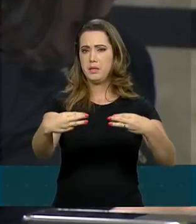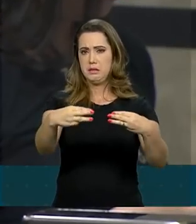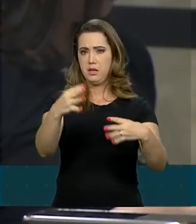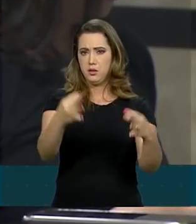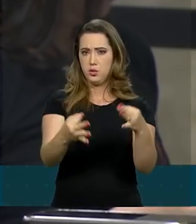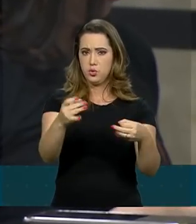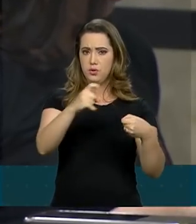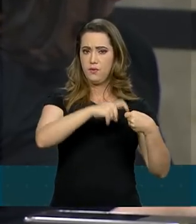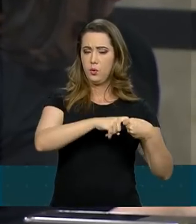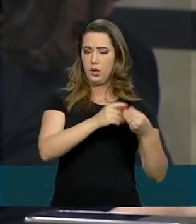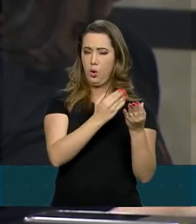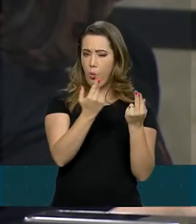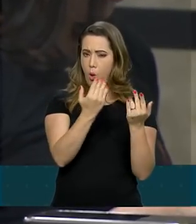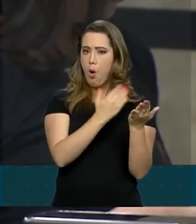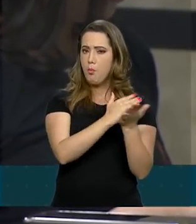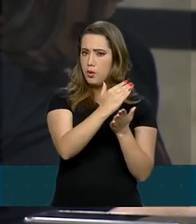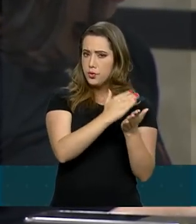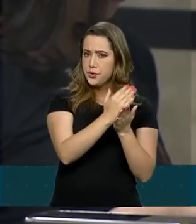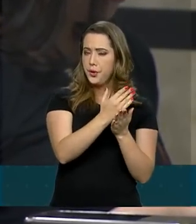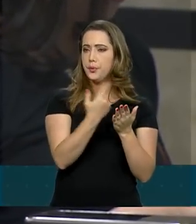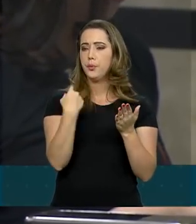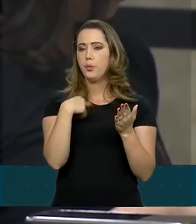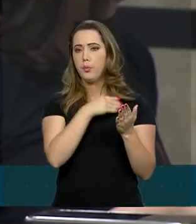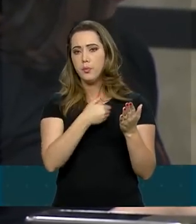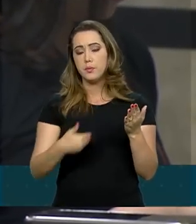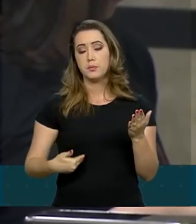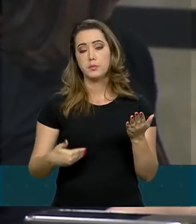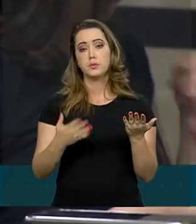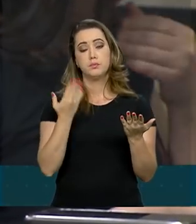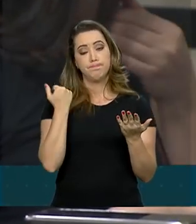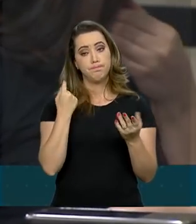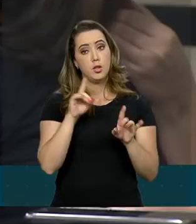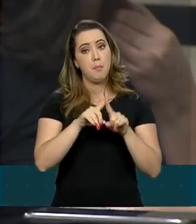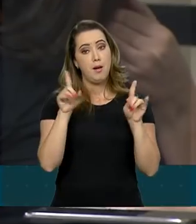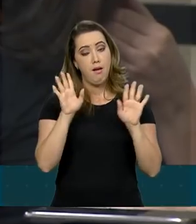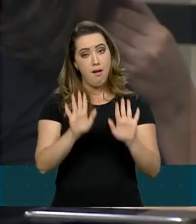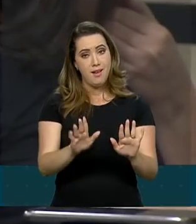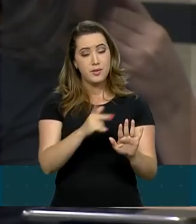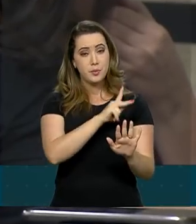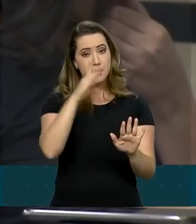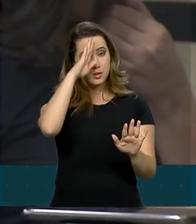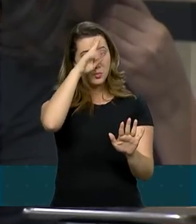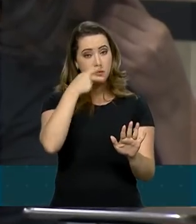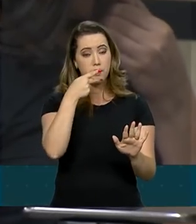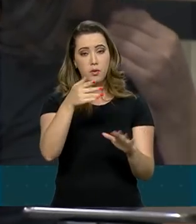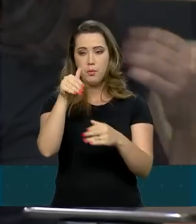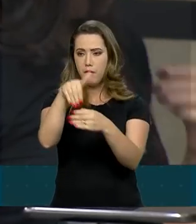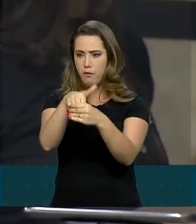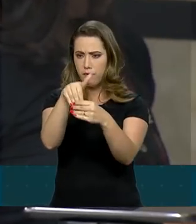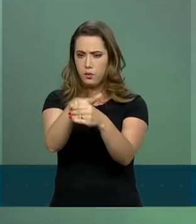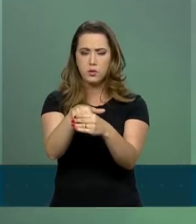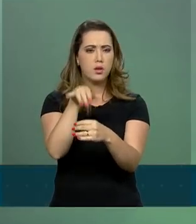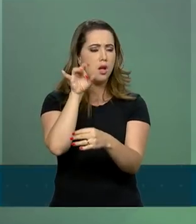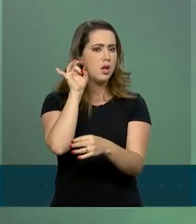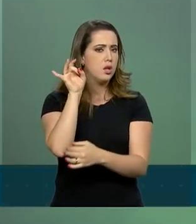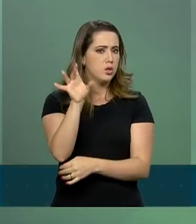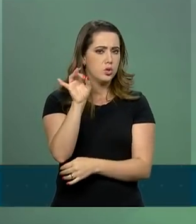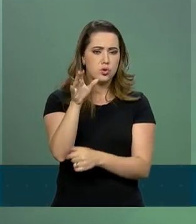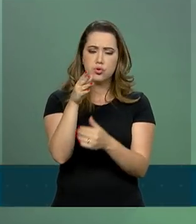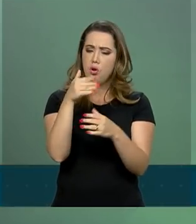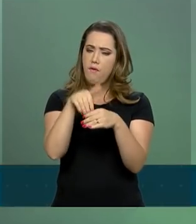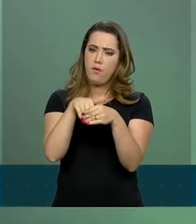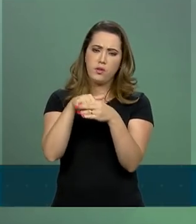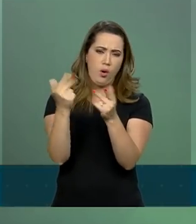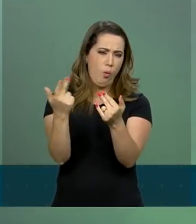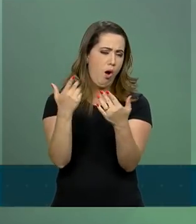projeto original do governo. Apesar do presidente ter pedido na quinta-feira que os parlamentares votassem a MP no Senado, como estava.